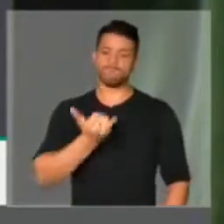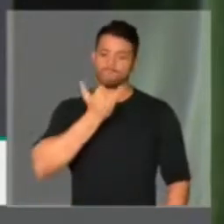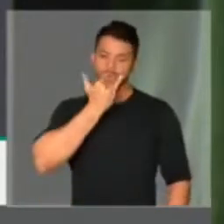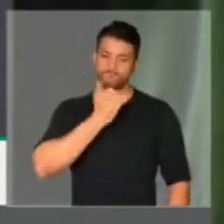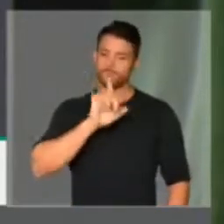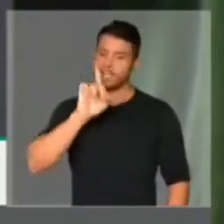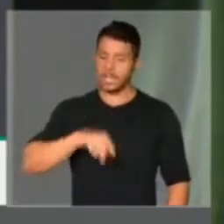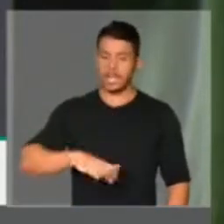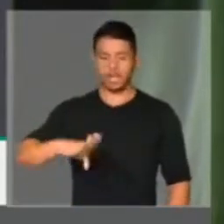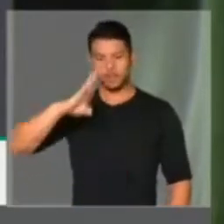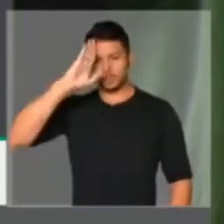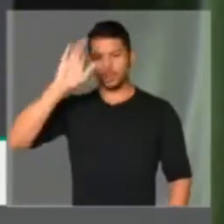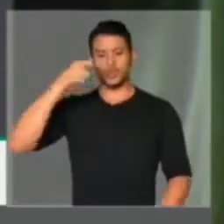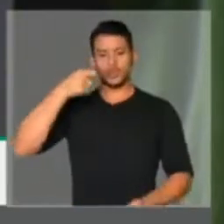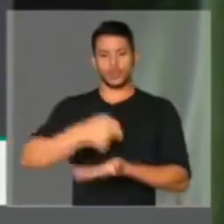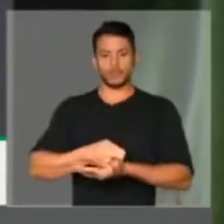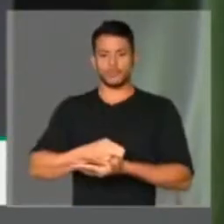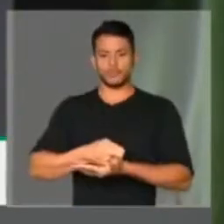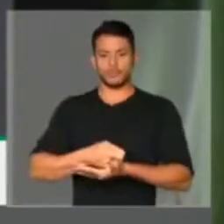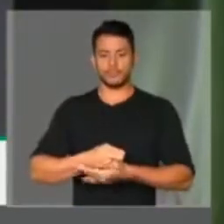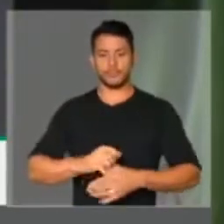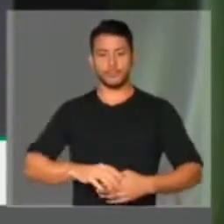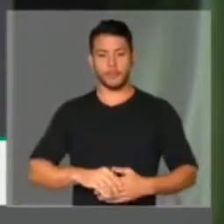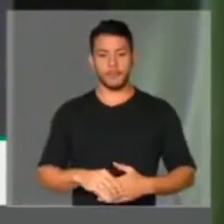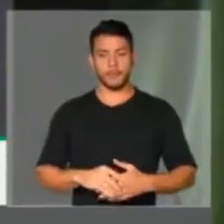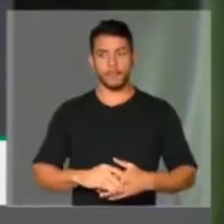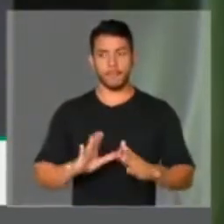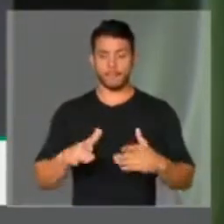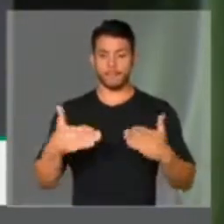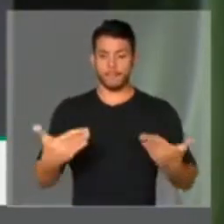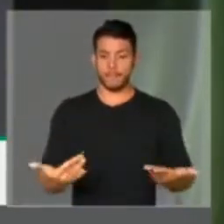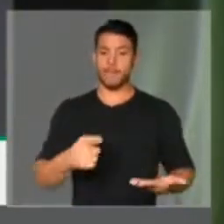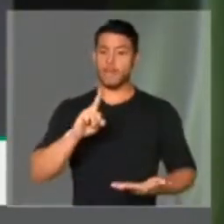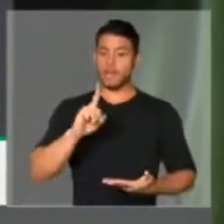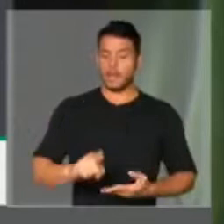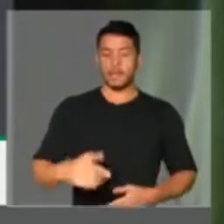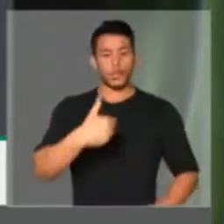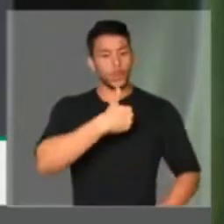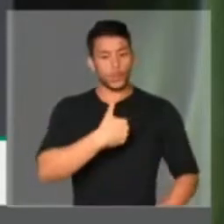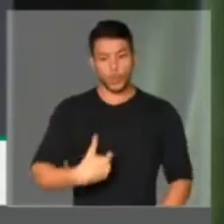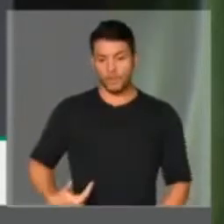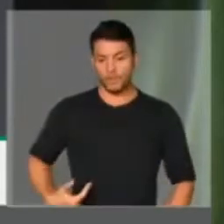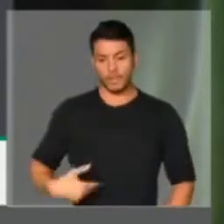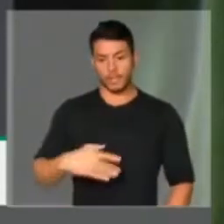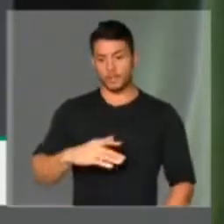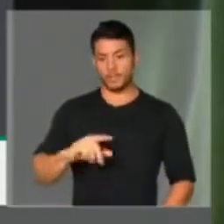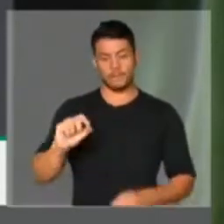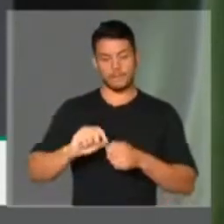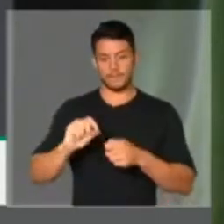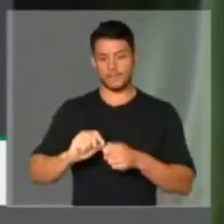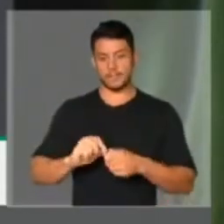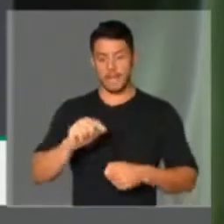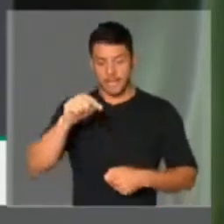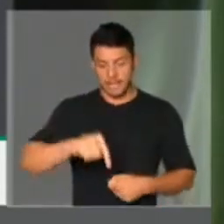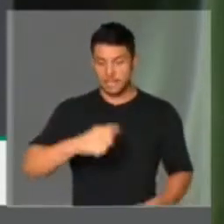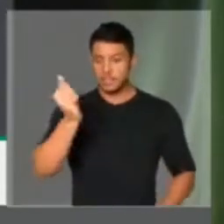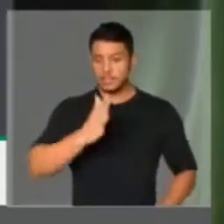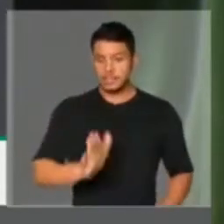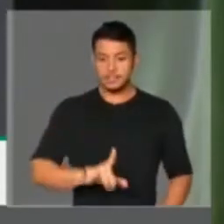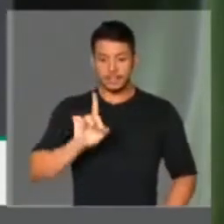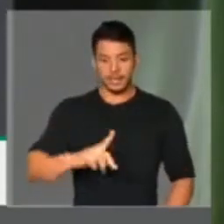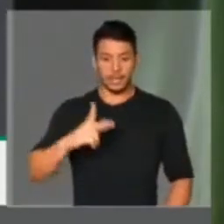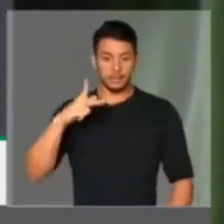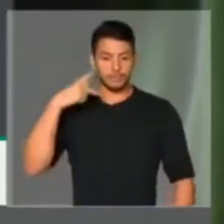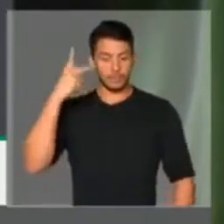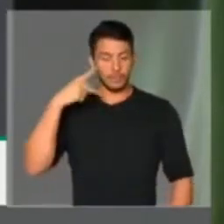chama ditadura. E quem toca isso é o Estado. Aqui no Brasil foi política de